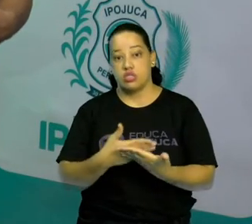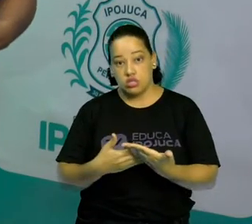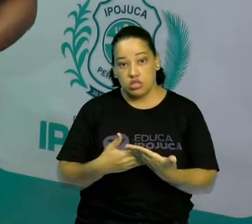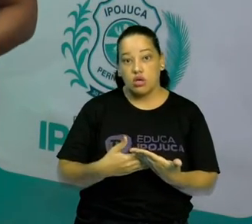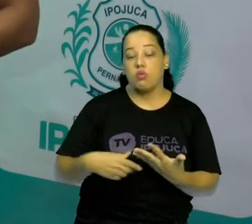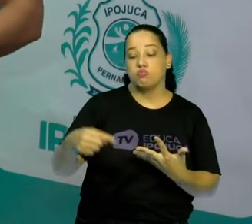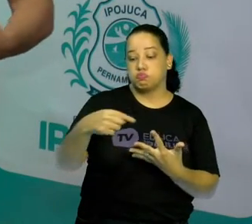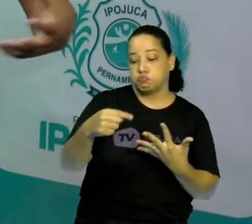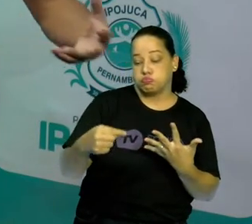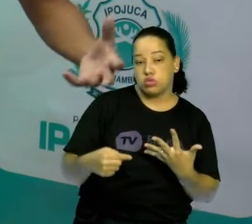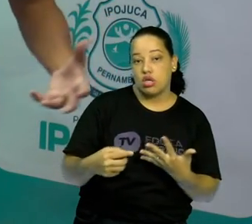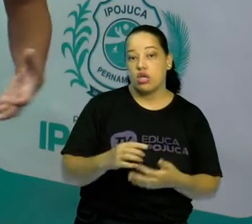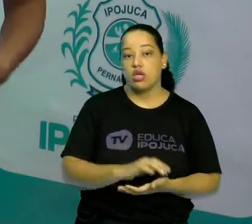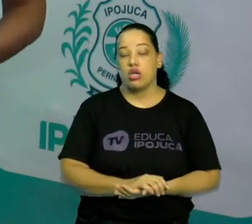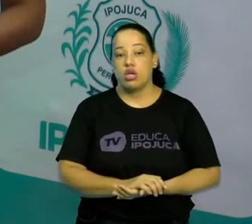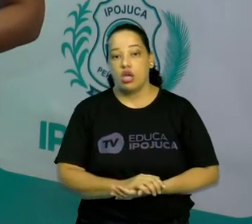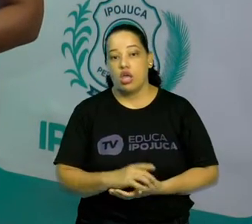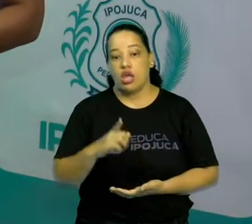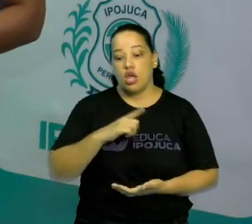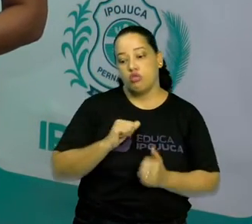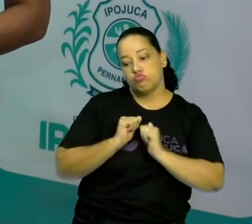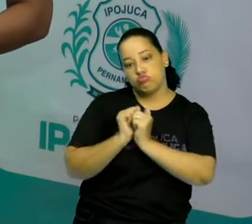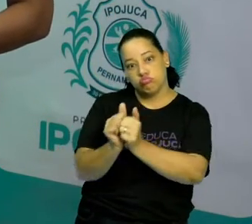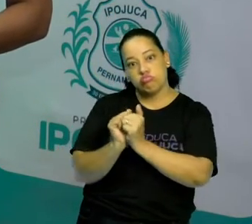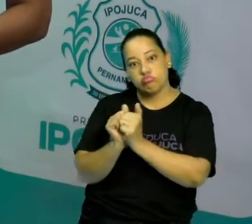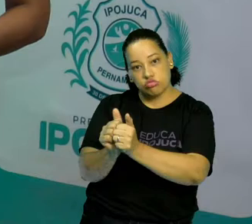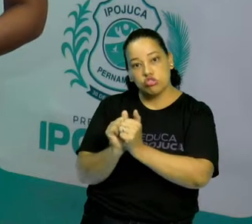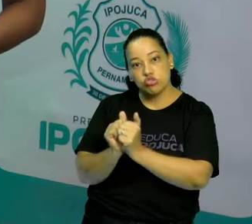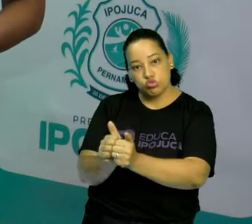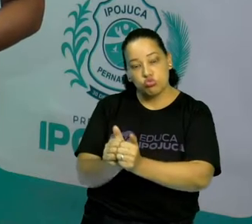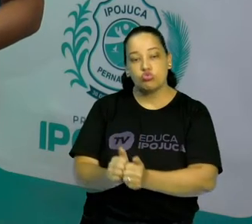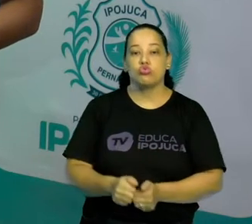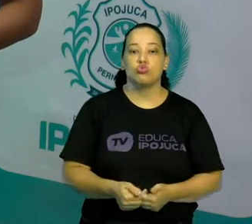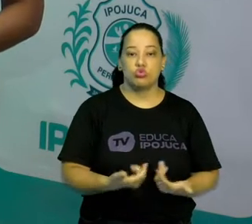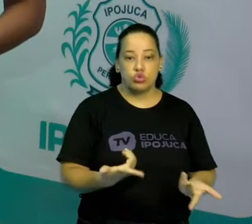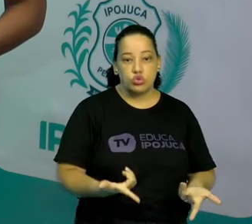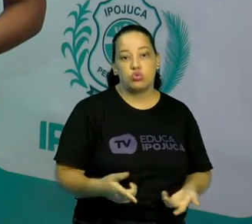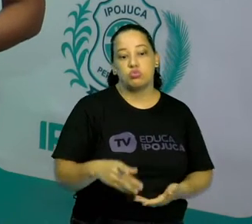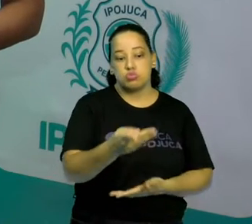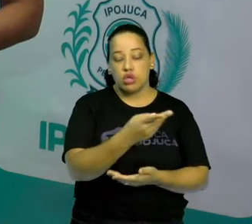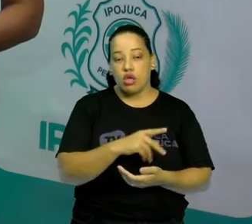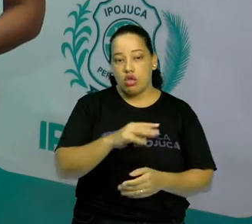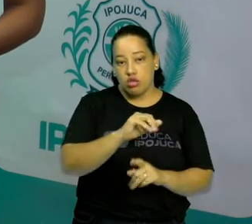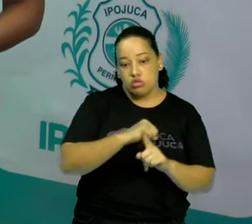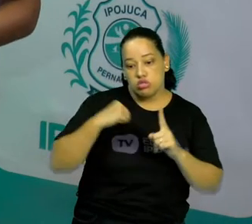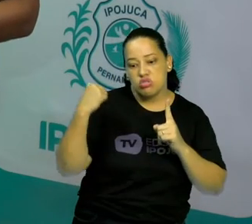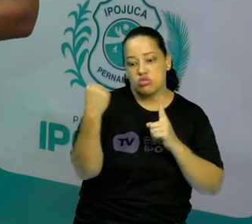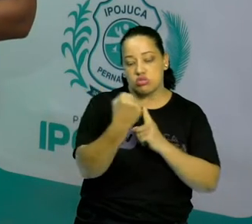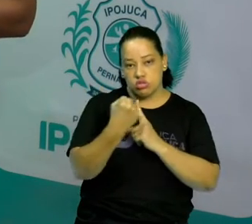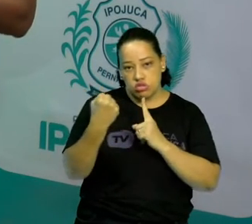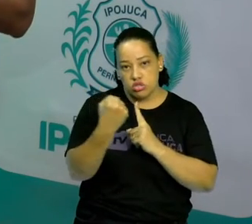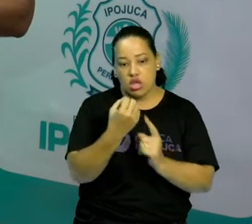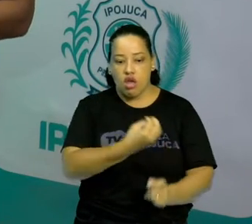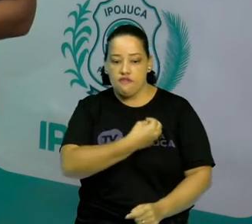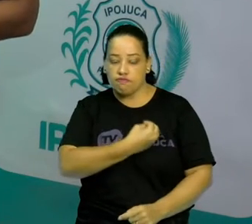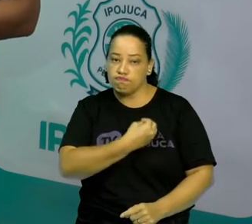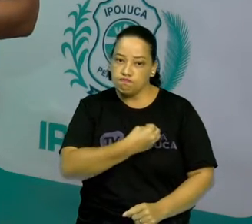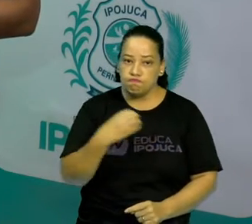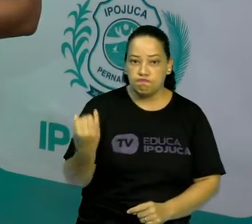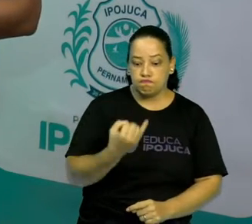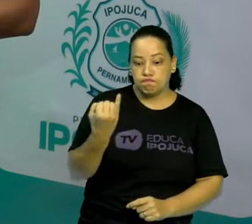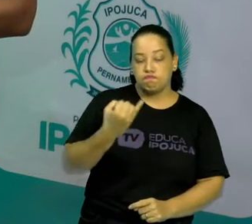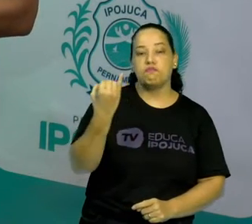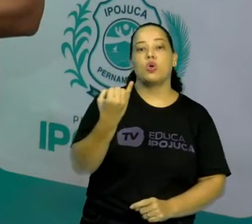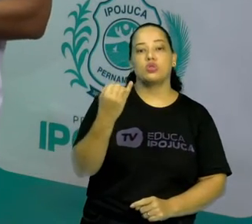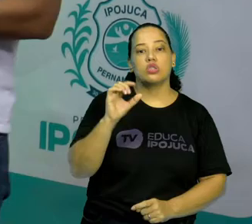do companheirismo, valores sociais que estão ali intrínsecos e atribuídos à prática